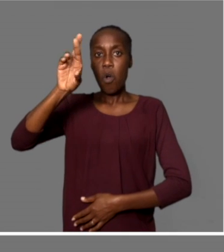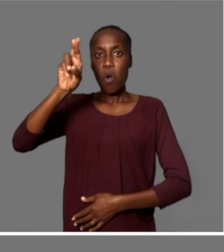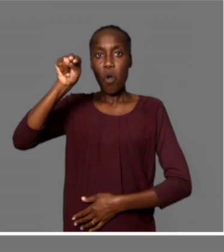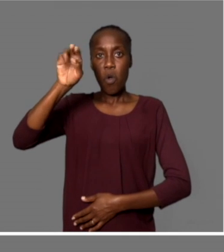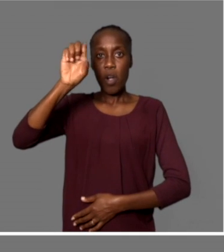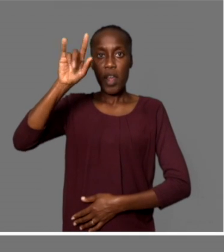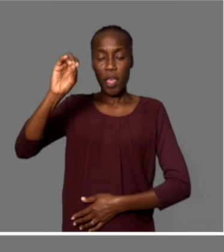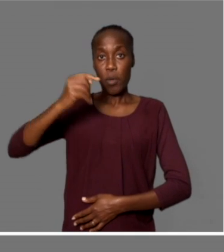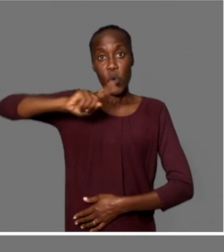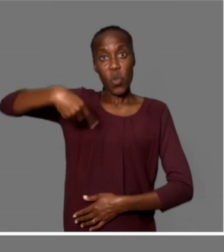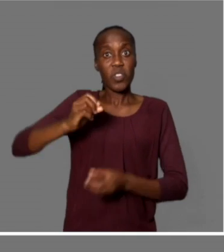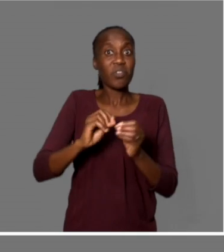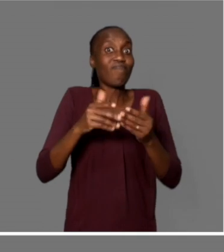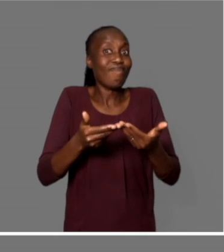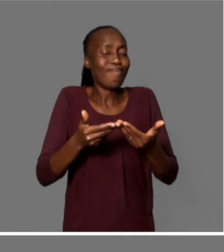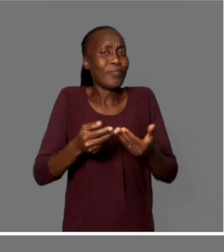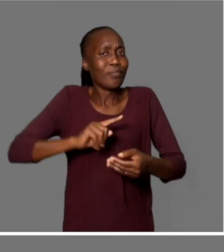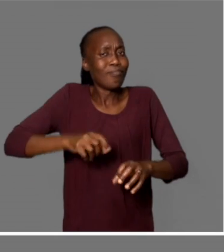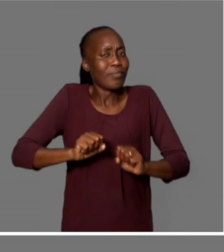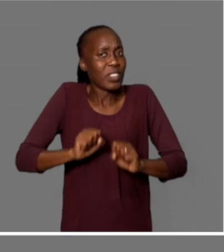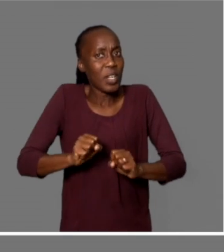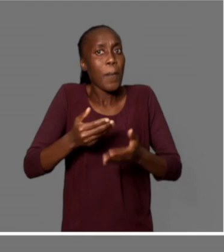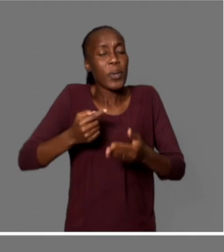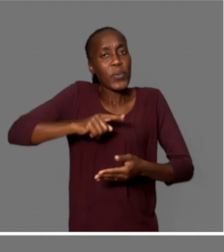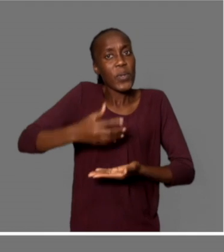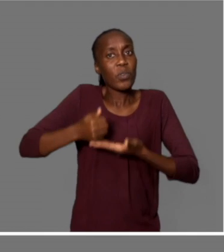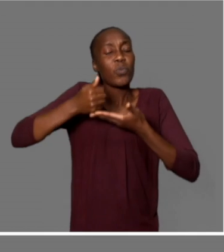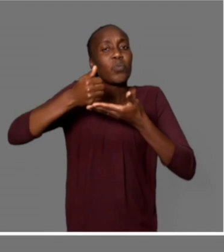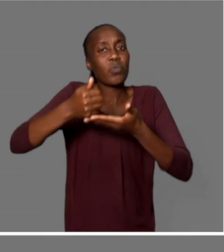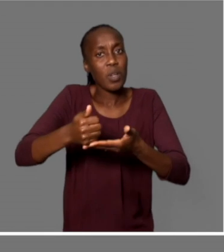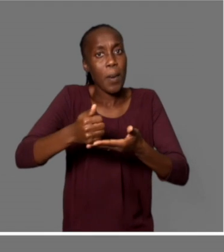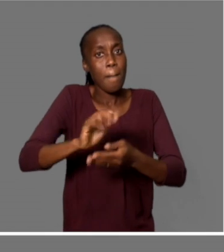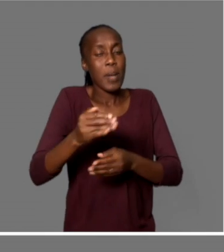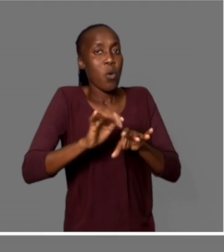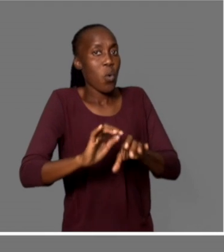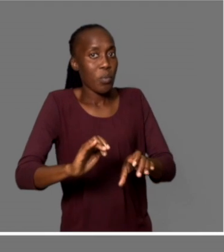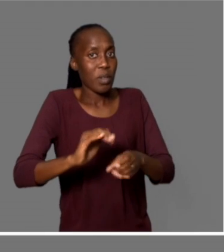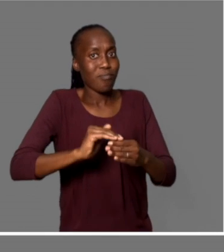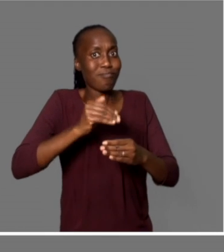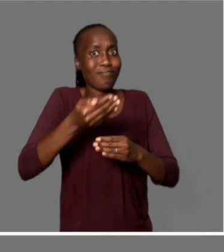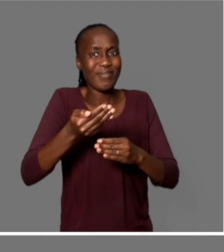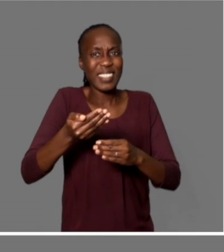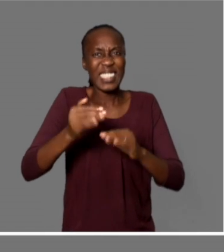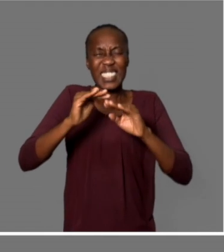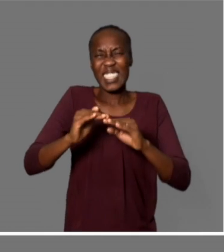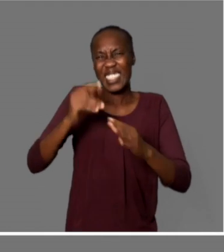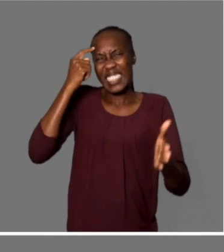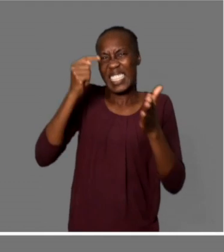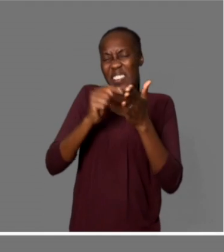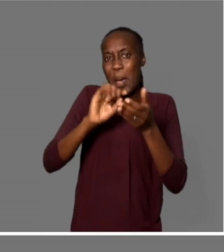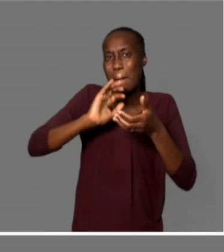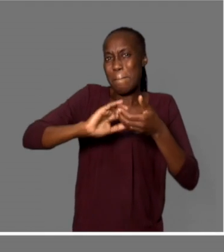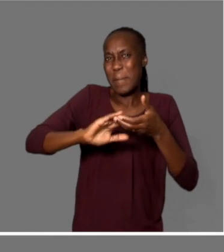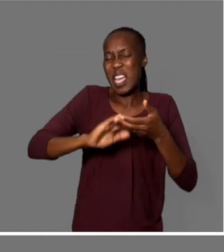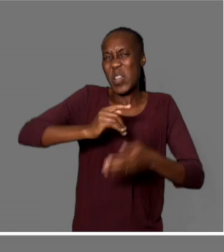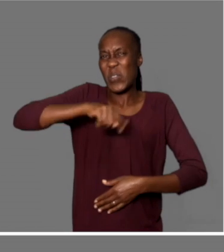caso do Cornélio, eu acho que não fizemos nada mais do que o nosso dever. Porque se não contribuíssemos para o computador do Cornélio, estaríamos